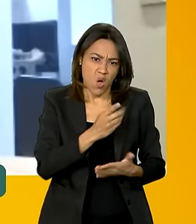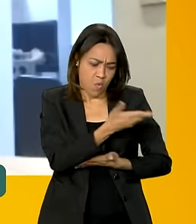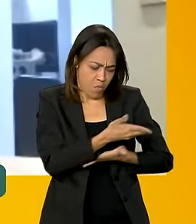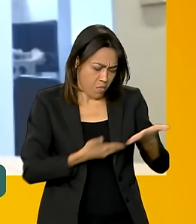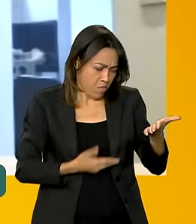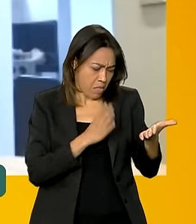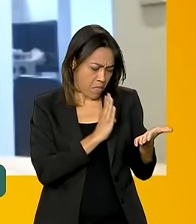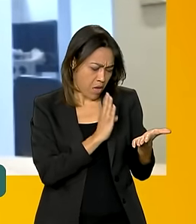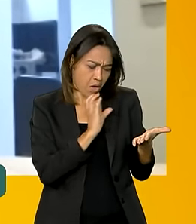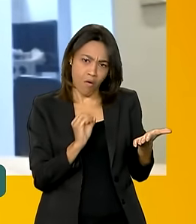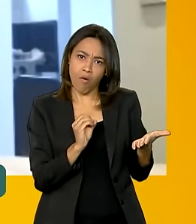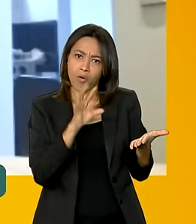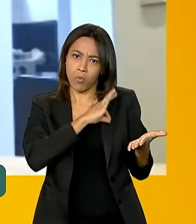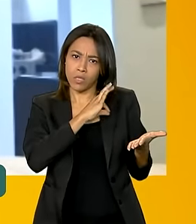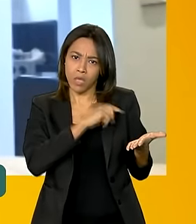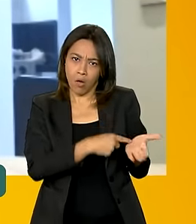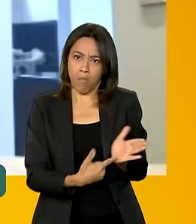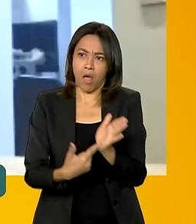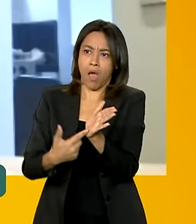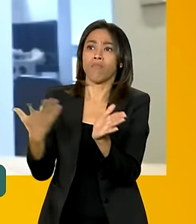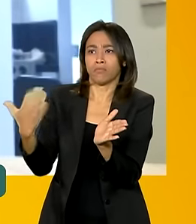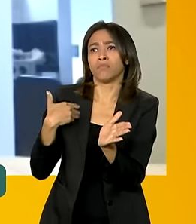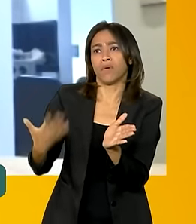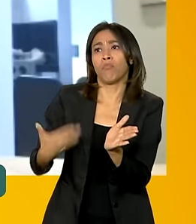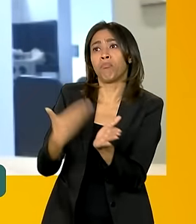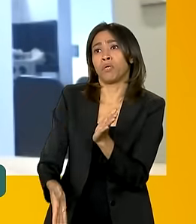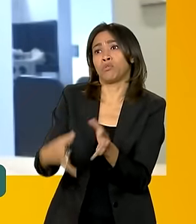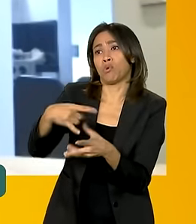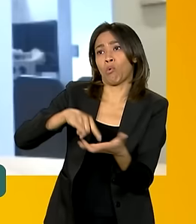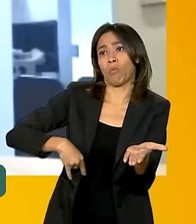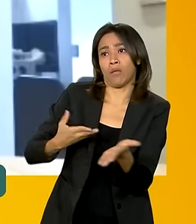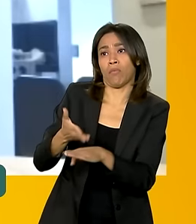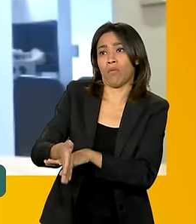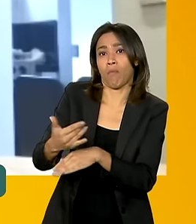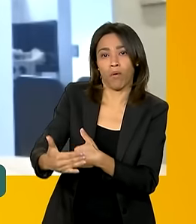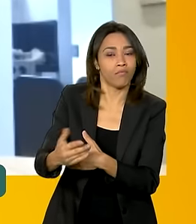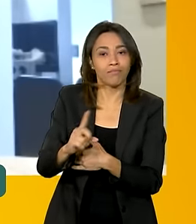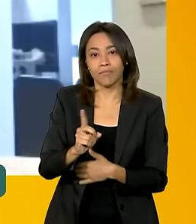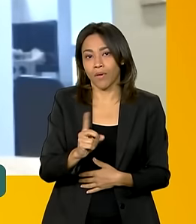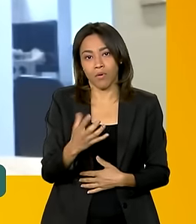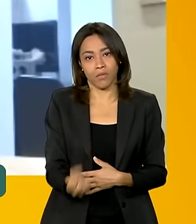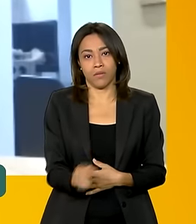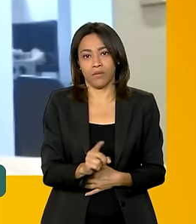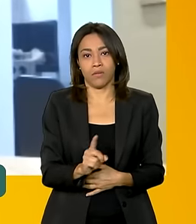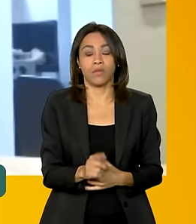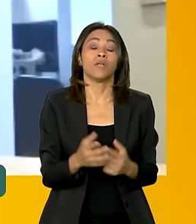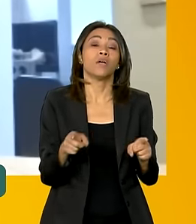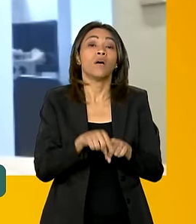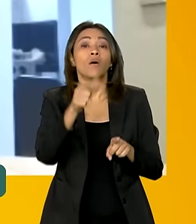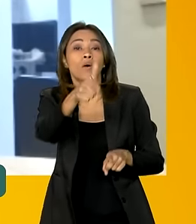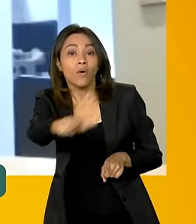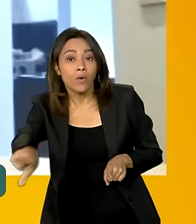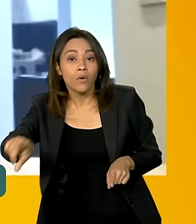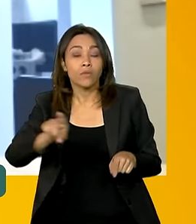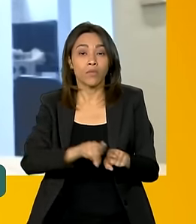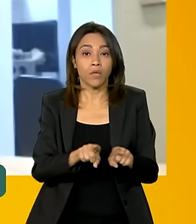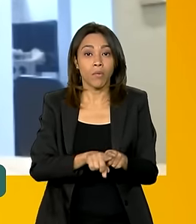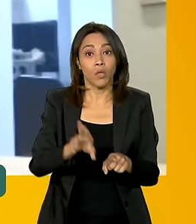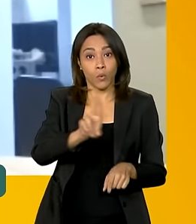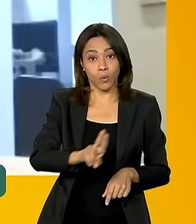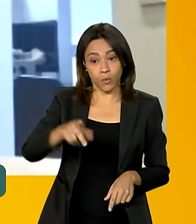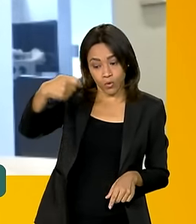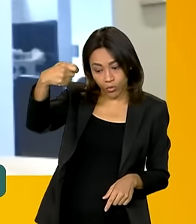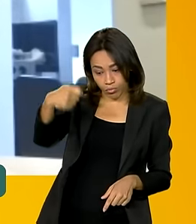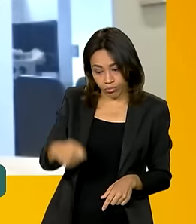ocorrências. Mas a gente está focando em outros procedimentos de segurança que já existiam no Enem, que é o uso do detector de